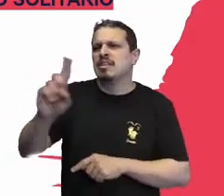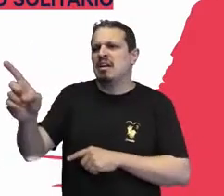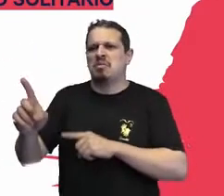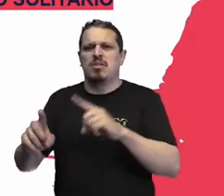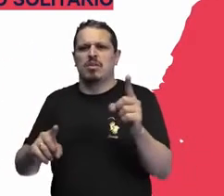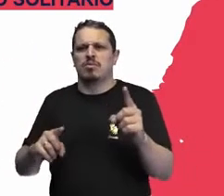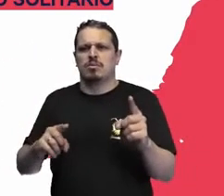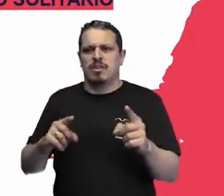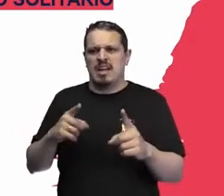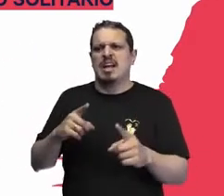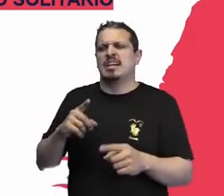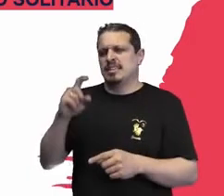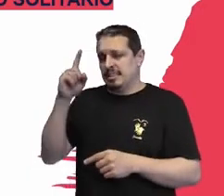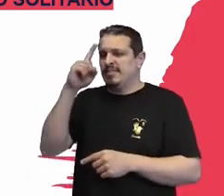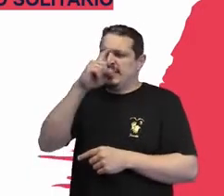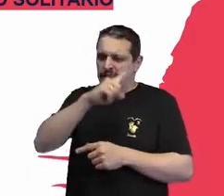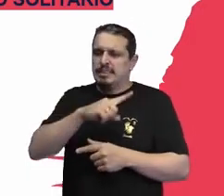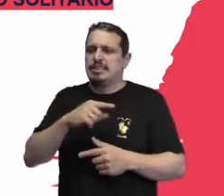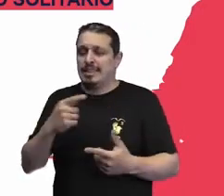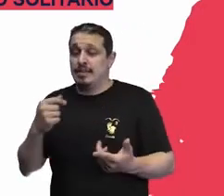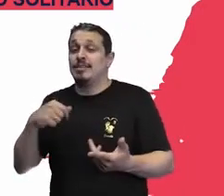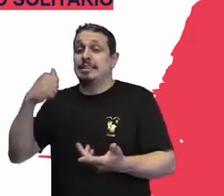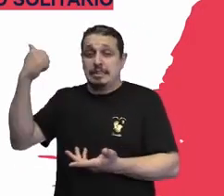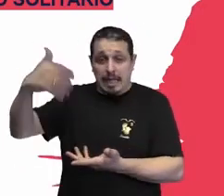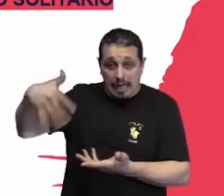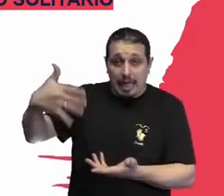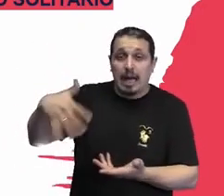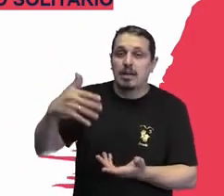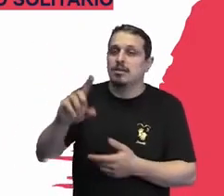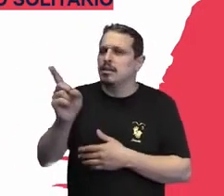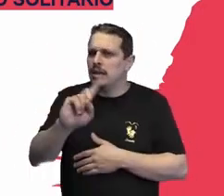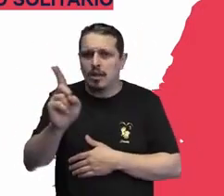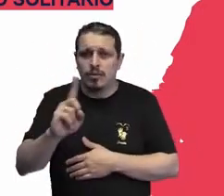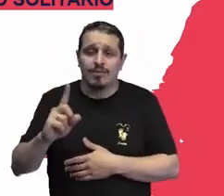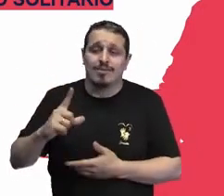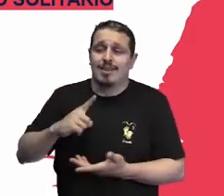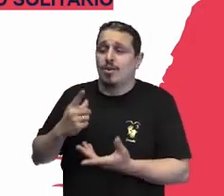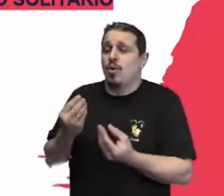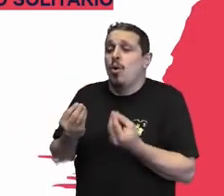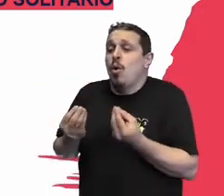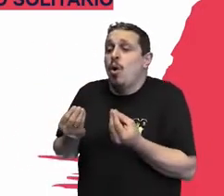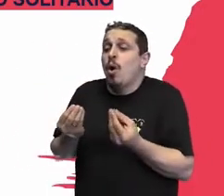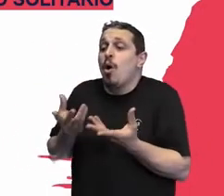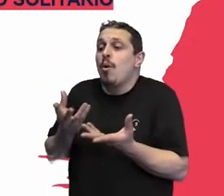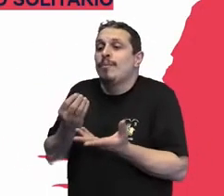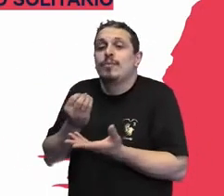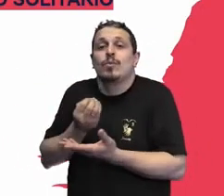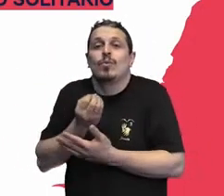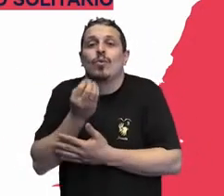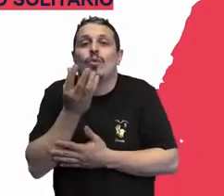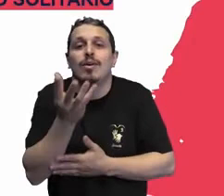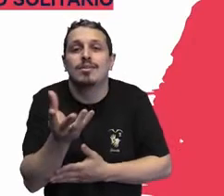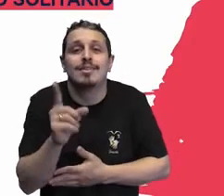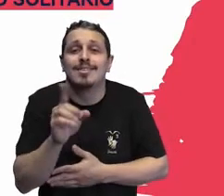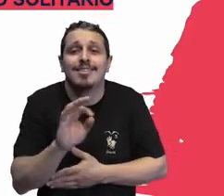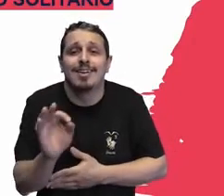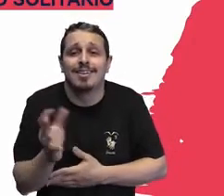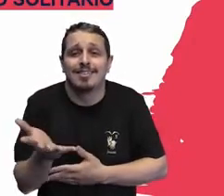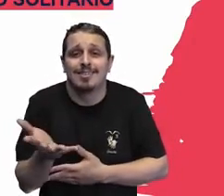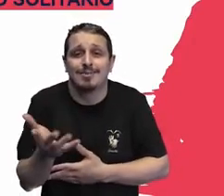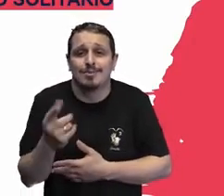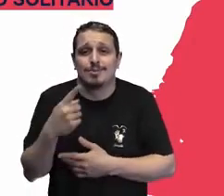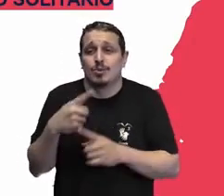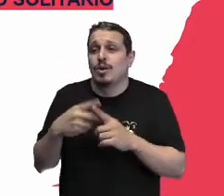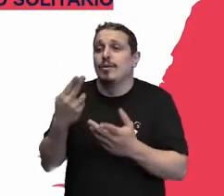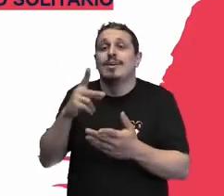difícil, é caro, você não tem estrutura, não tem um conselho, não tem financiador, não tem, não tem, não tem.